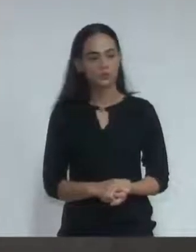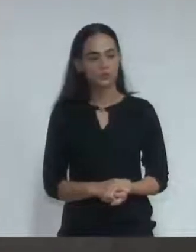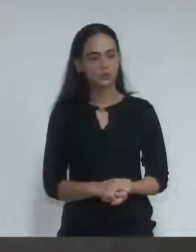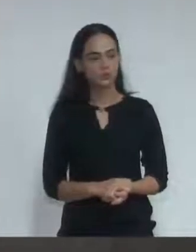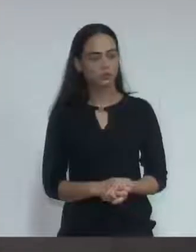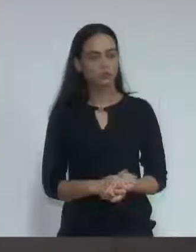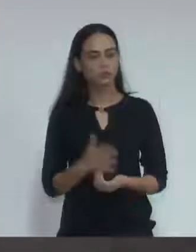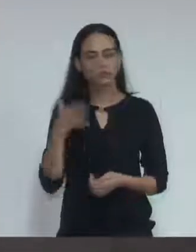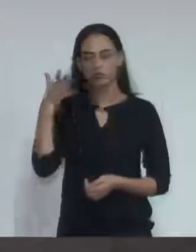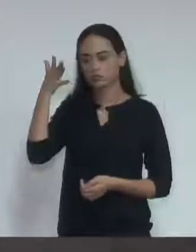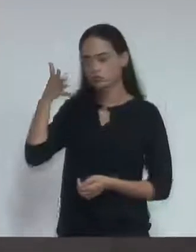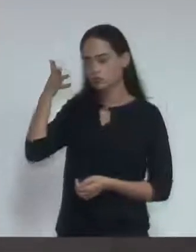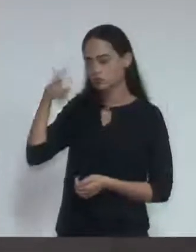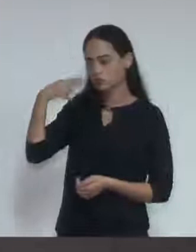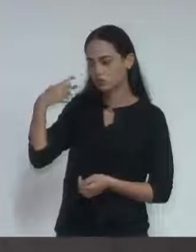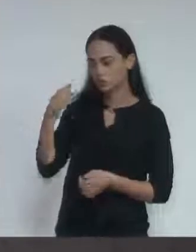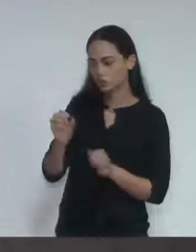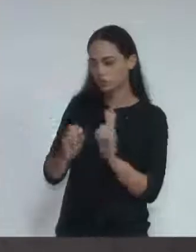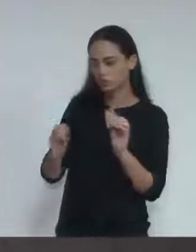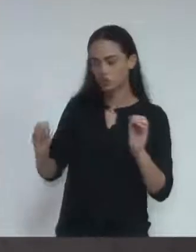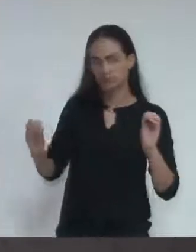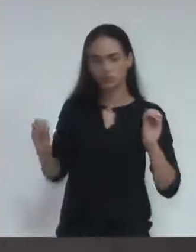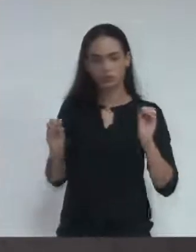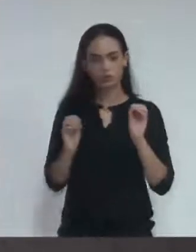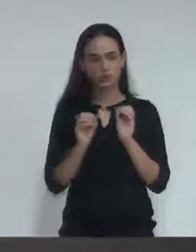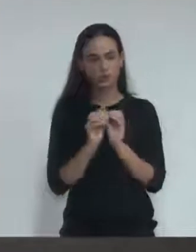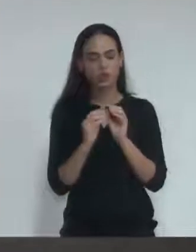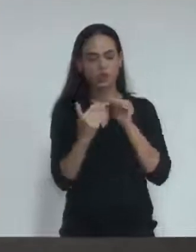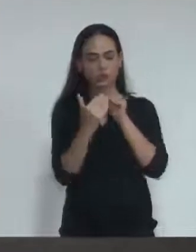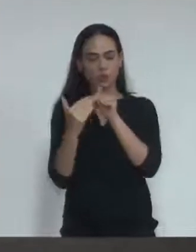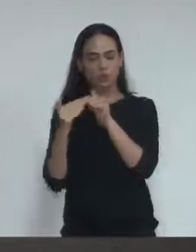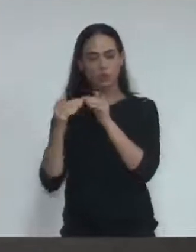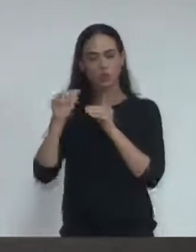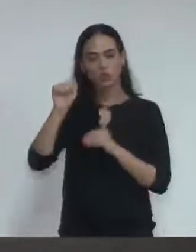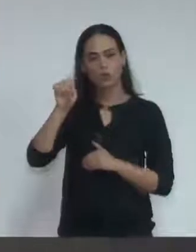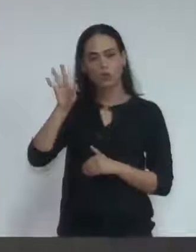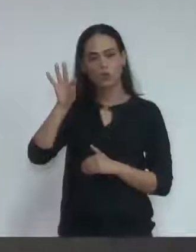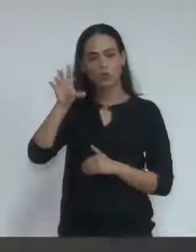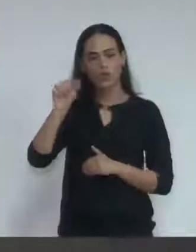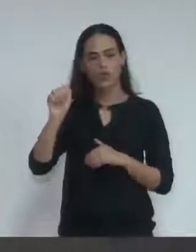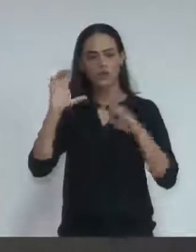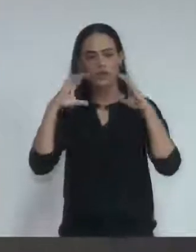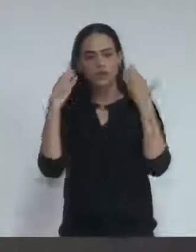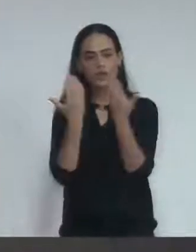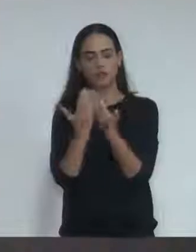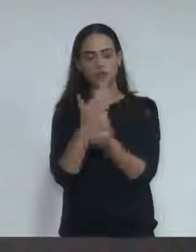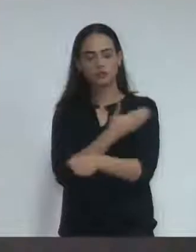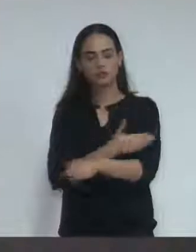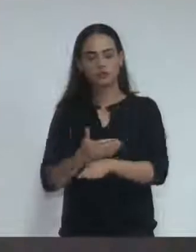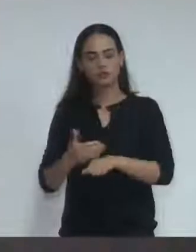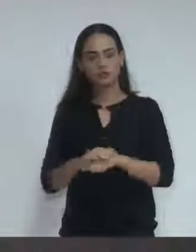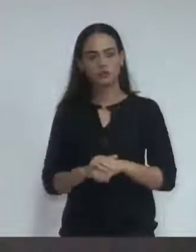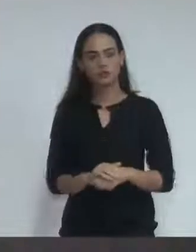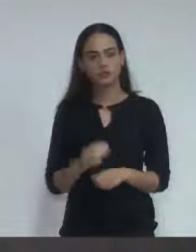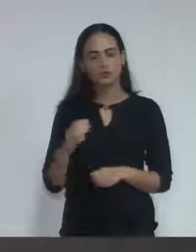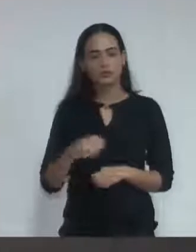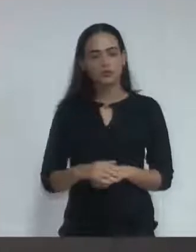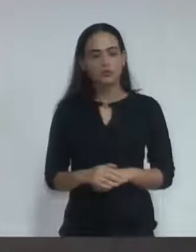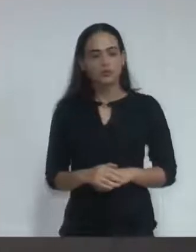manifestação dos vereadores e vereadoras, quanto à ata da 43ª sessão ordinária da 17ª legislatura,